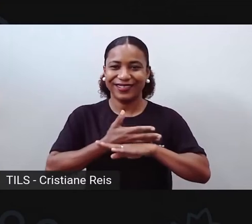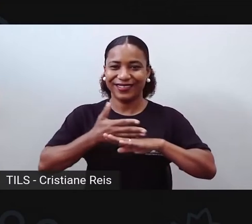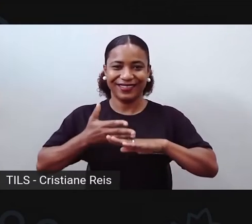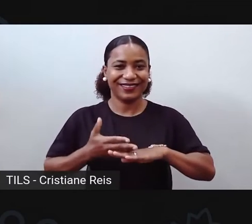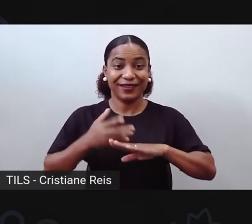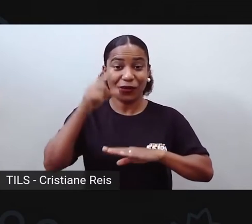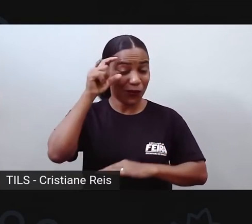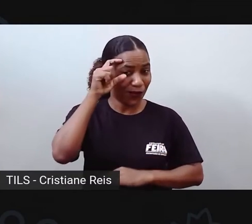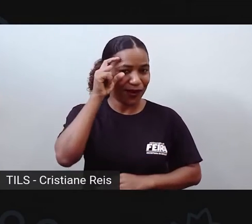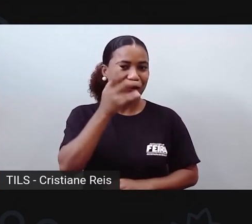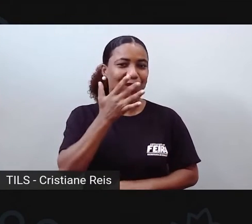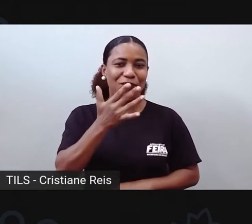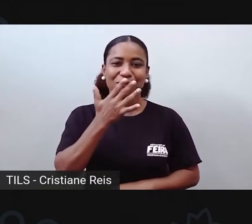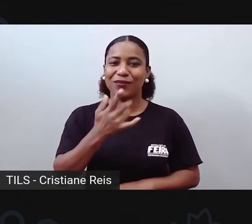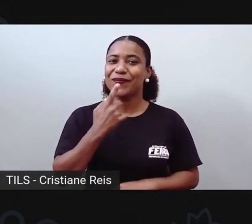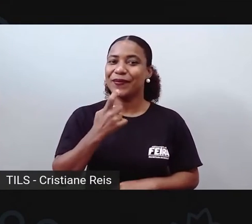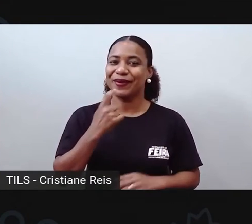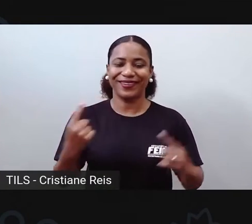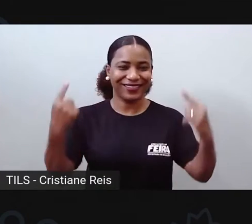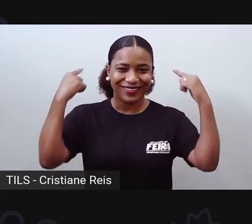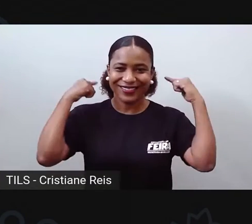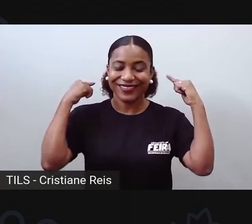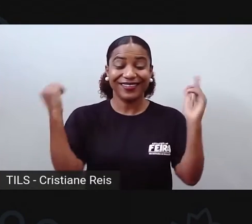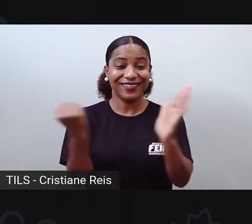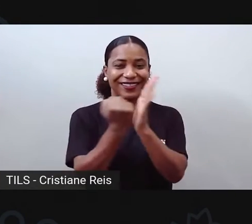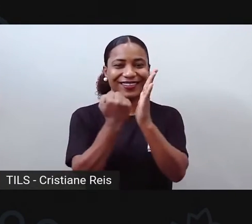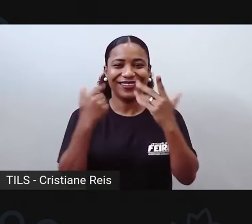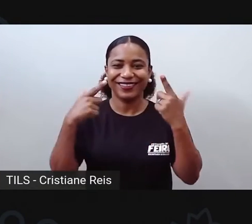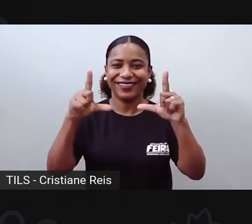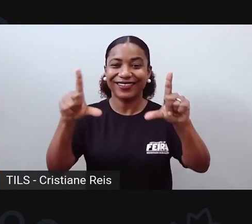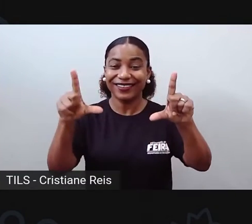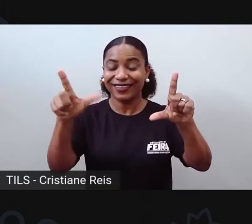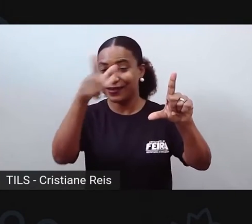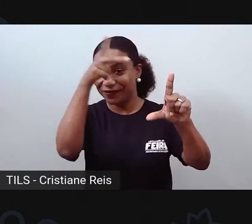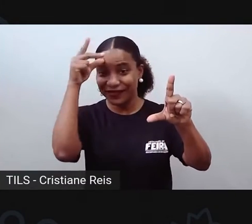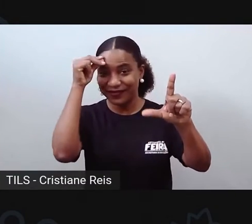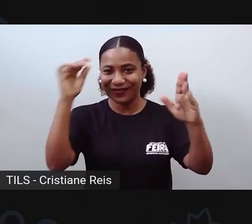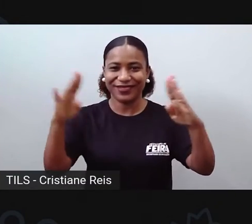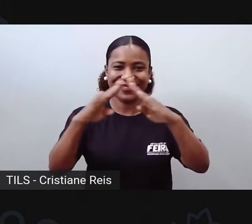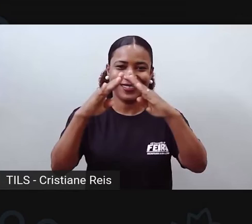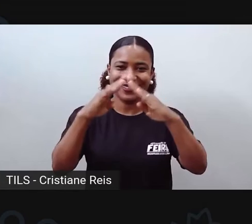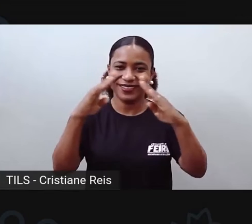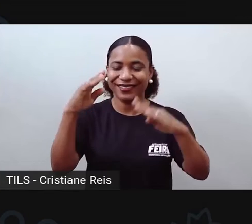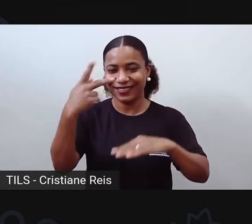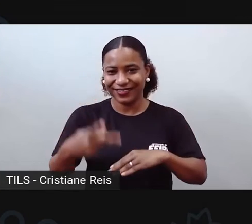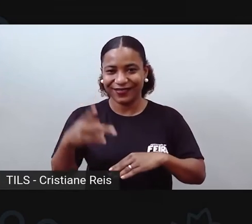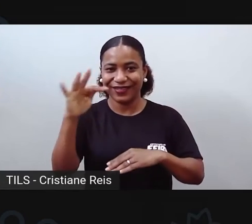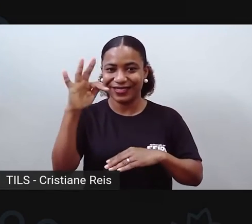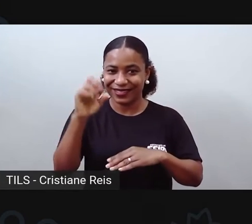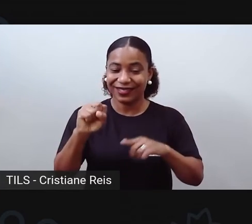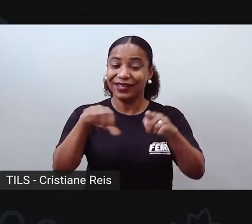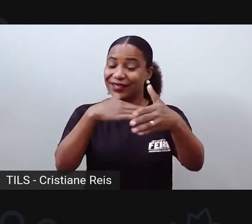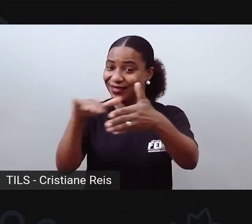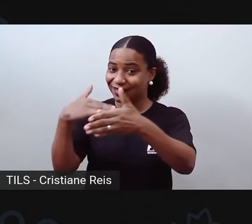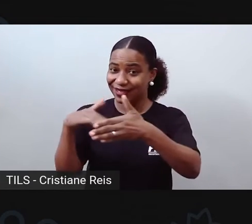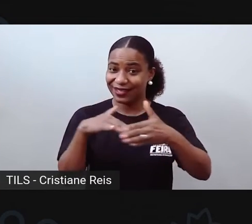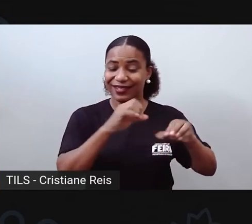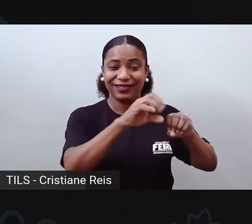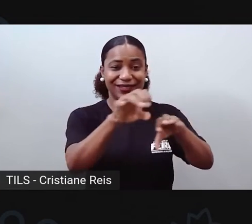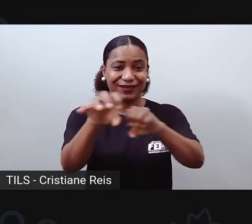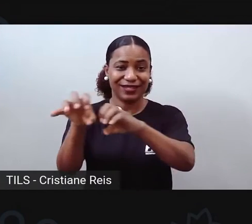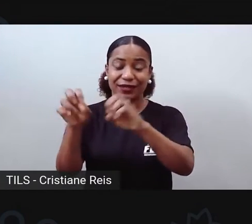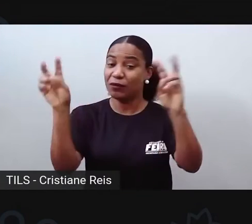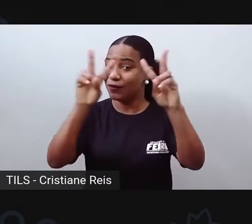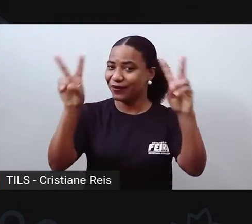vermelho. Atrás de mim, né? Tem a logomarca da Prefeitura Municipal de Feira de Santana, da Secretaria de Educação do Município,